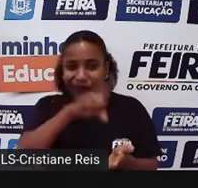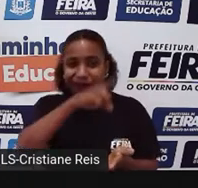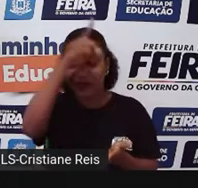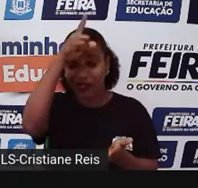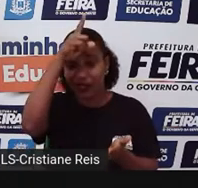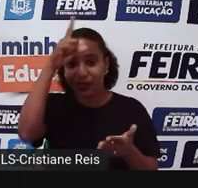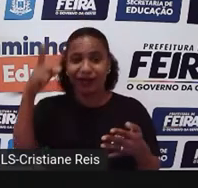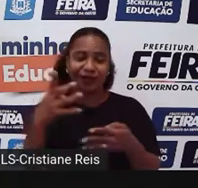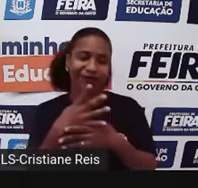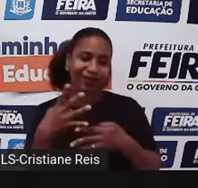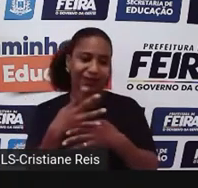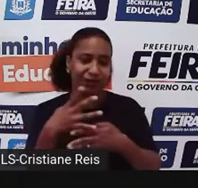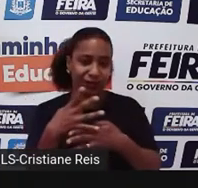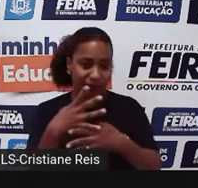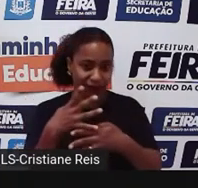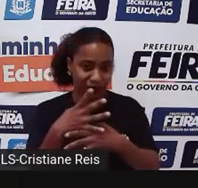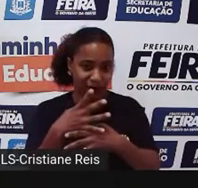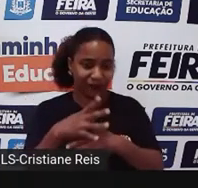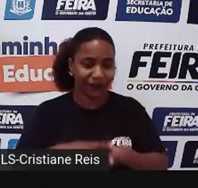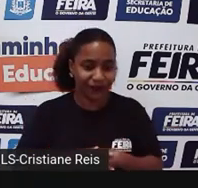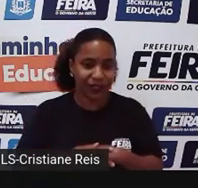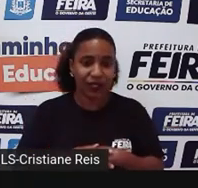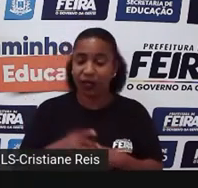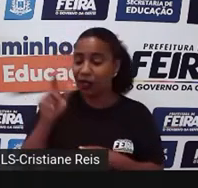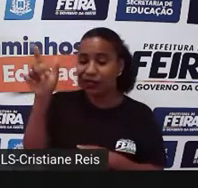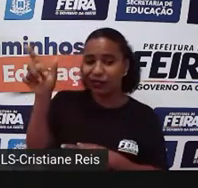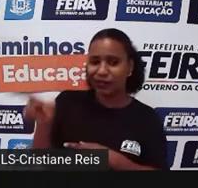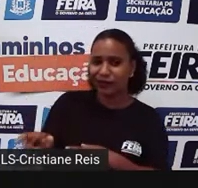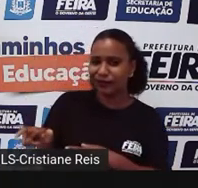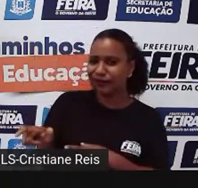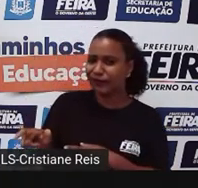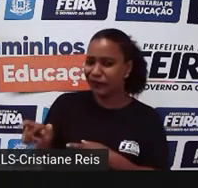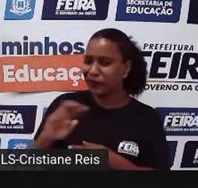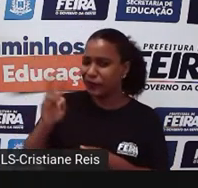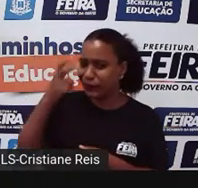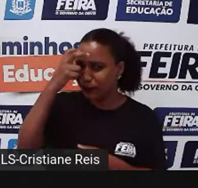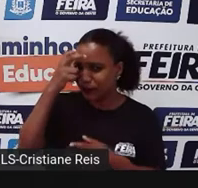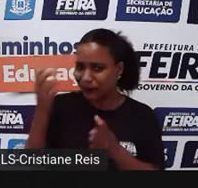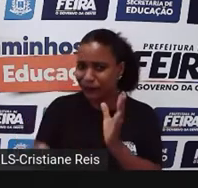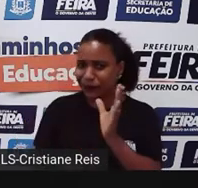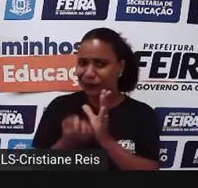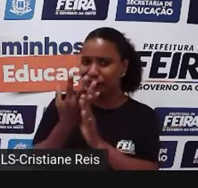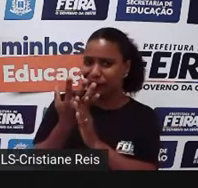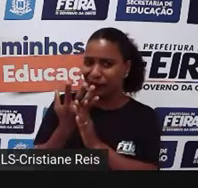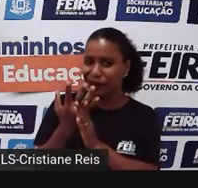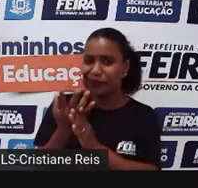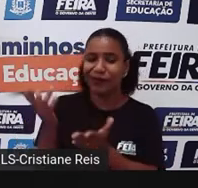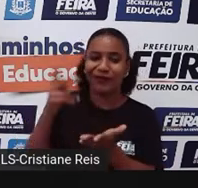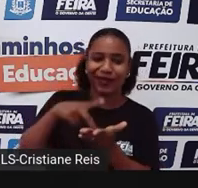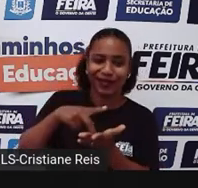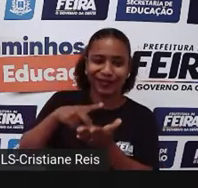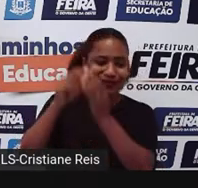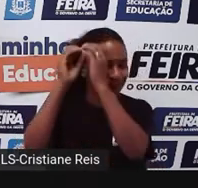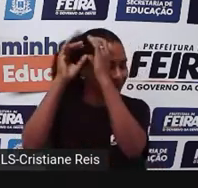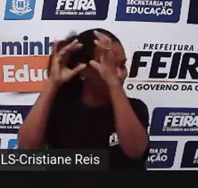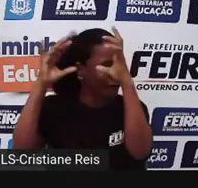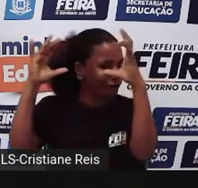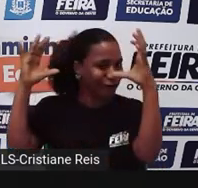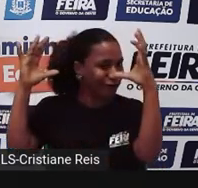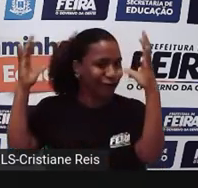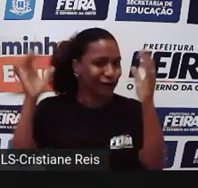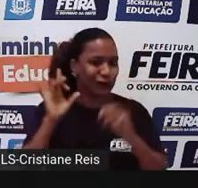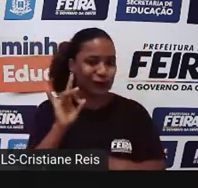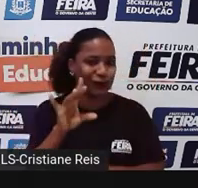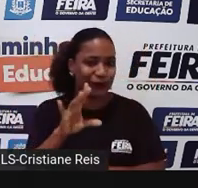lenda tem isso. Pega um elemento, que é um elemento que existiu em determinada cultura, e transforma isso em uma situação imaginada. Então,